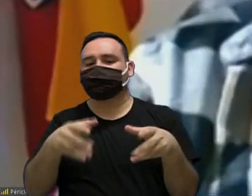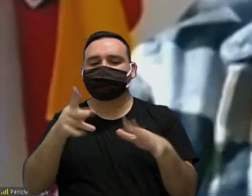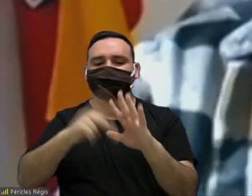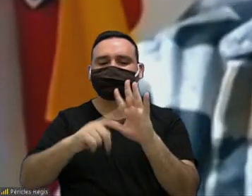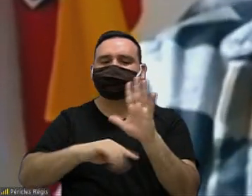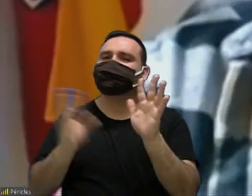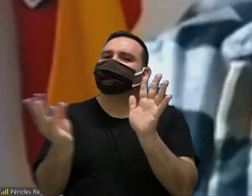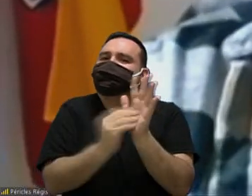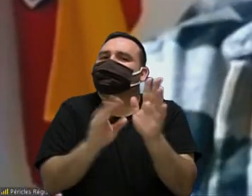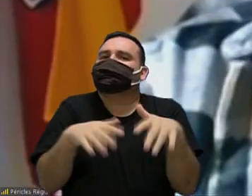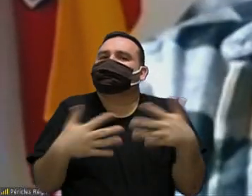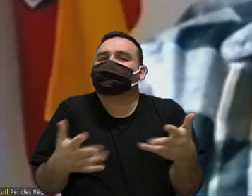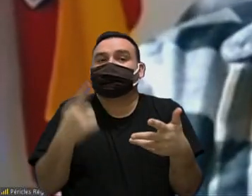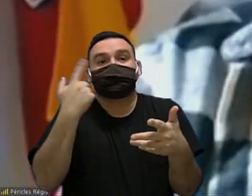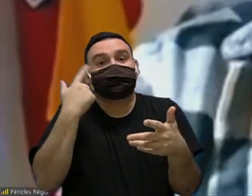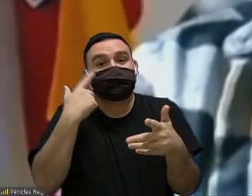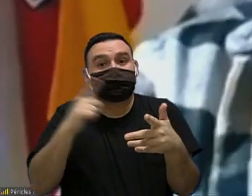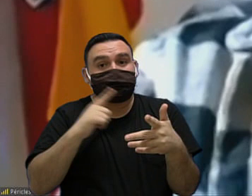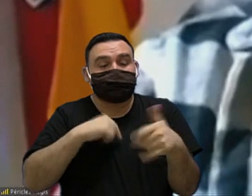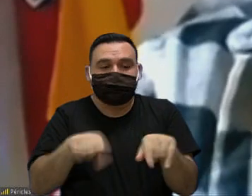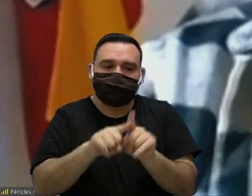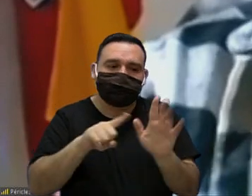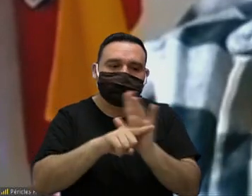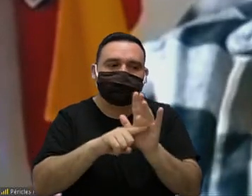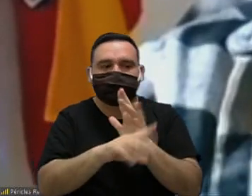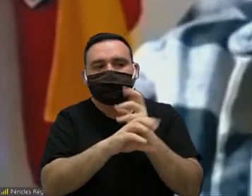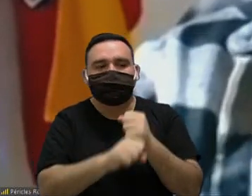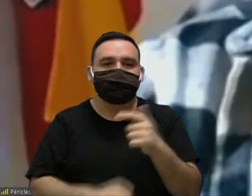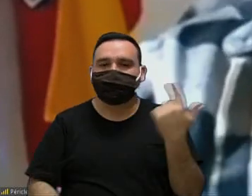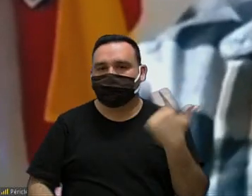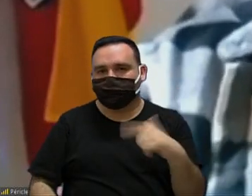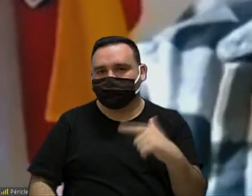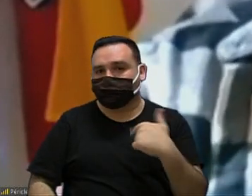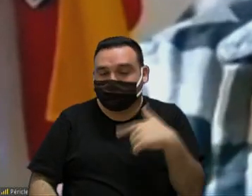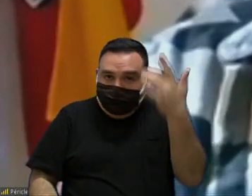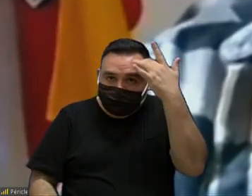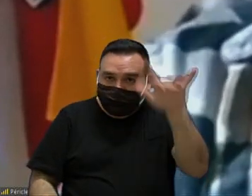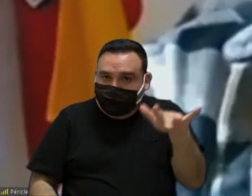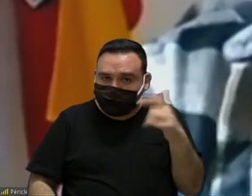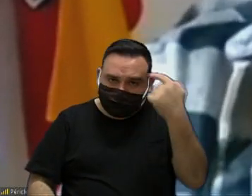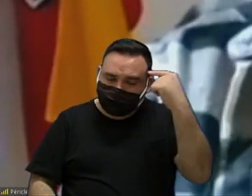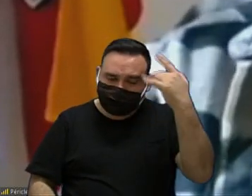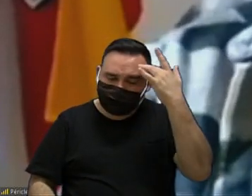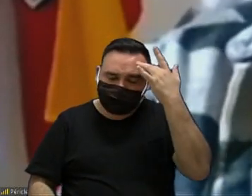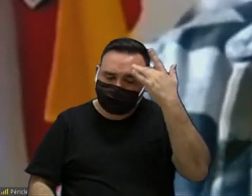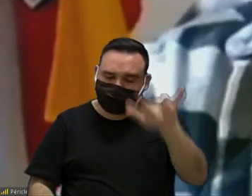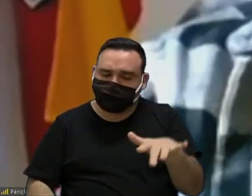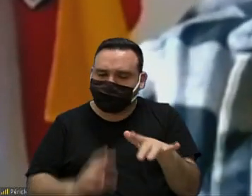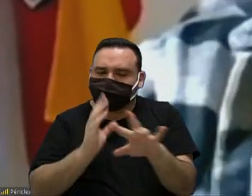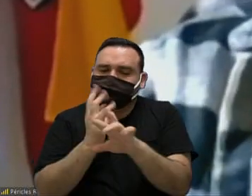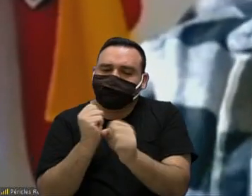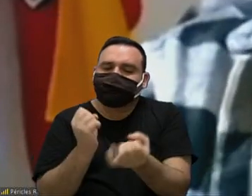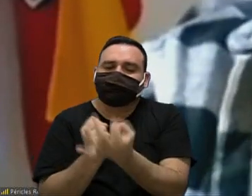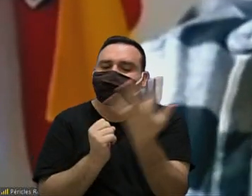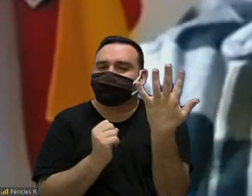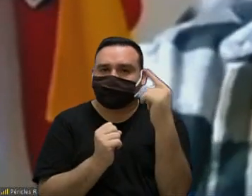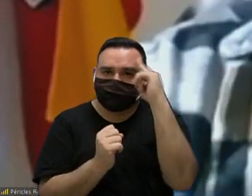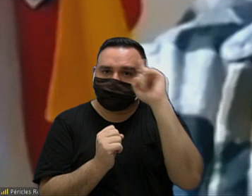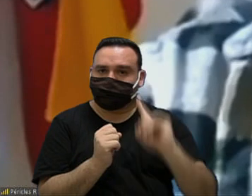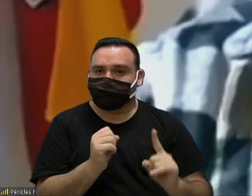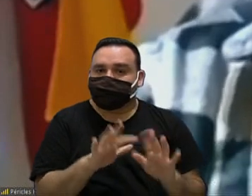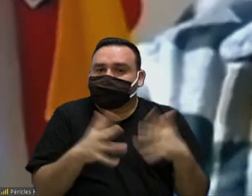projeto pra ver se tinha alguma coisa também mas a princípio eu não sei não sei quantas morbidades são e